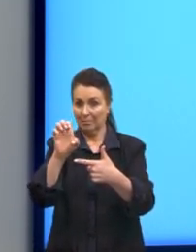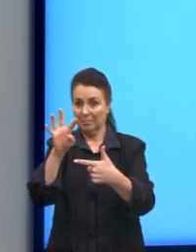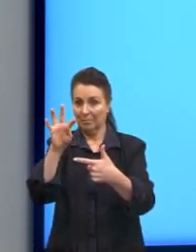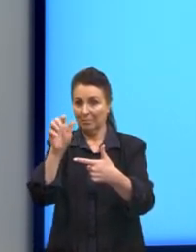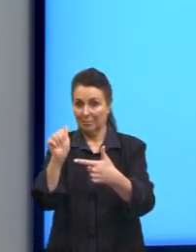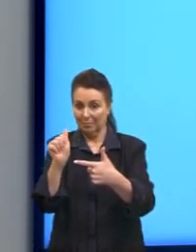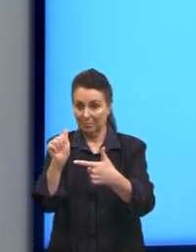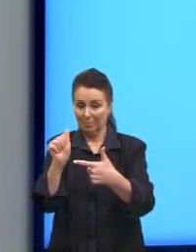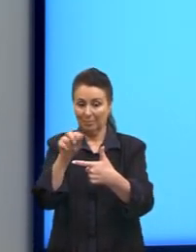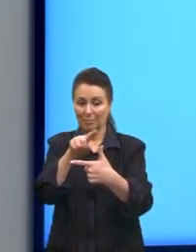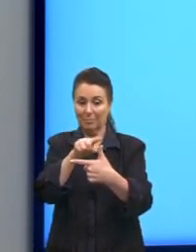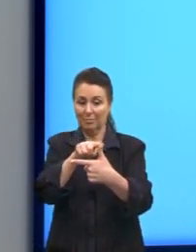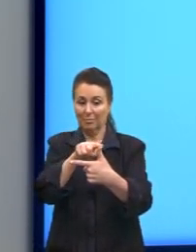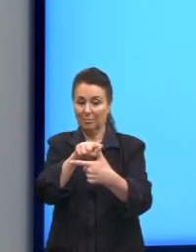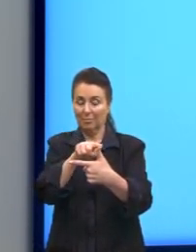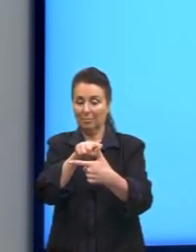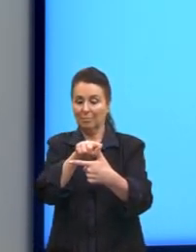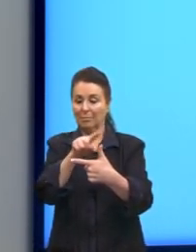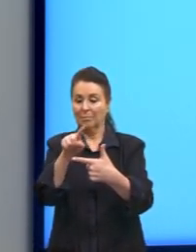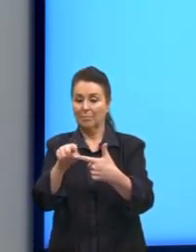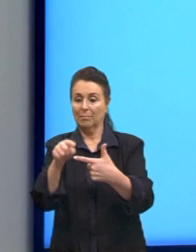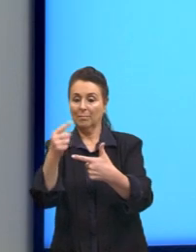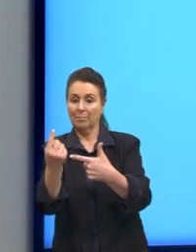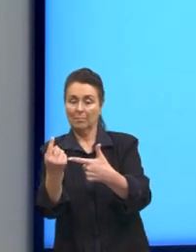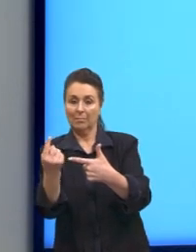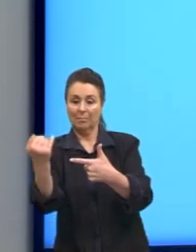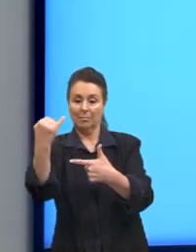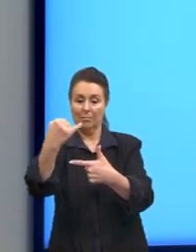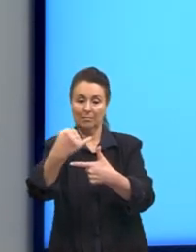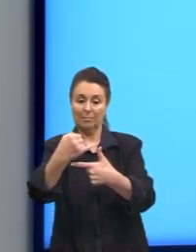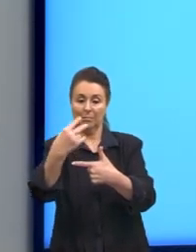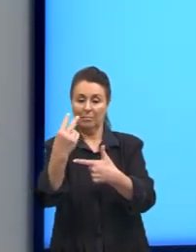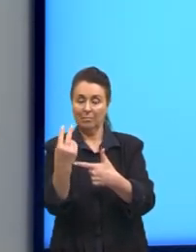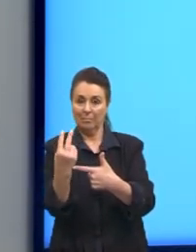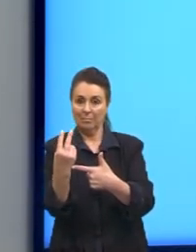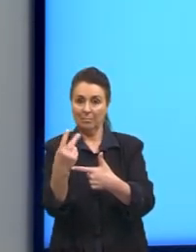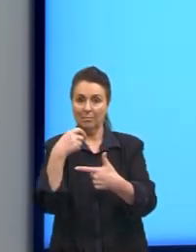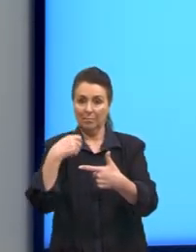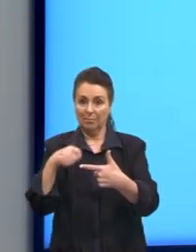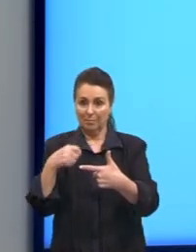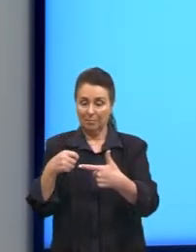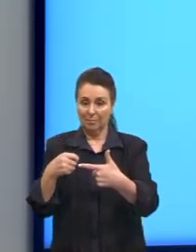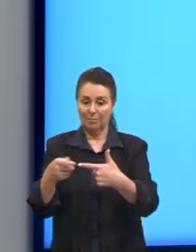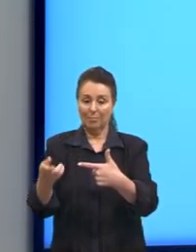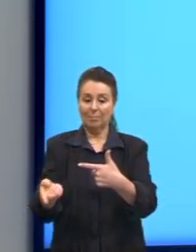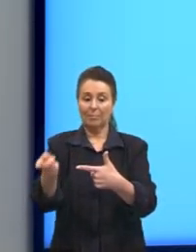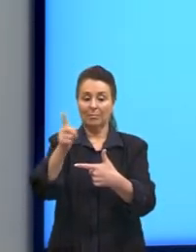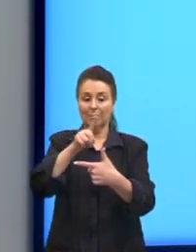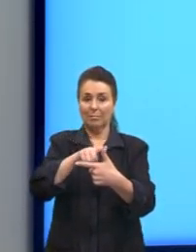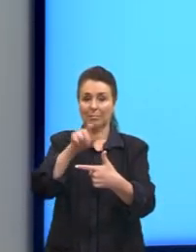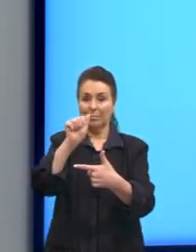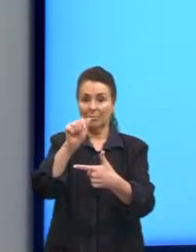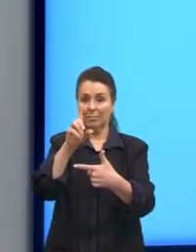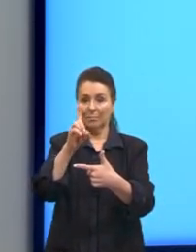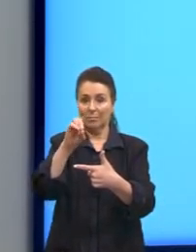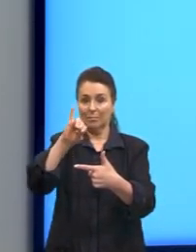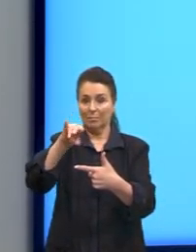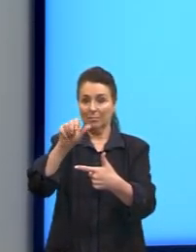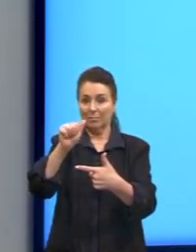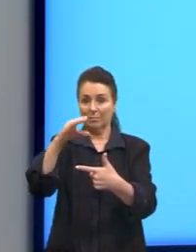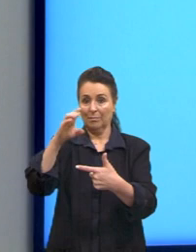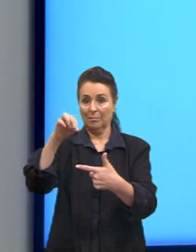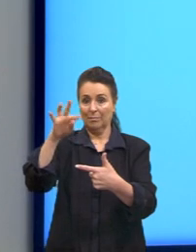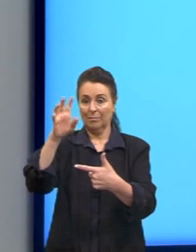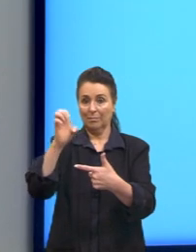cateto oposto é 1, hipotenusa é 2. eu preciso do cateto adjacente. Aqui, vou chamar ele